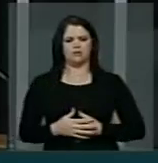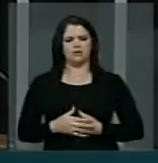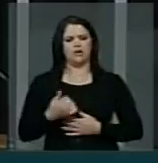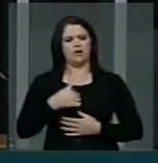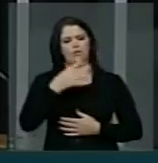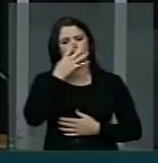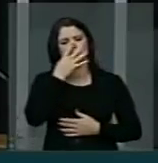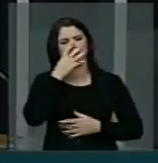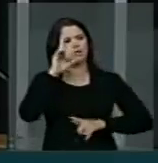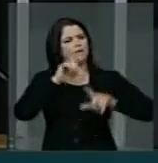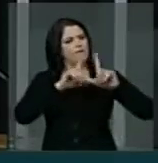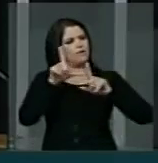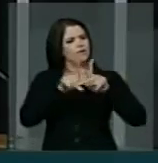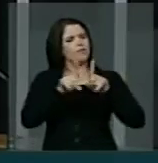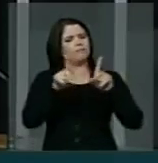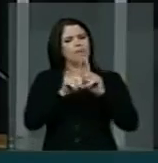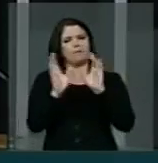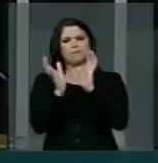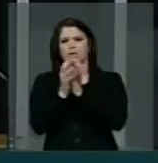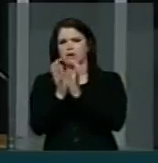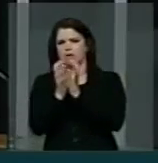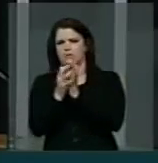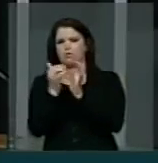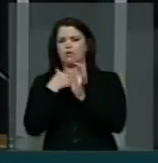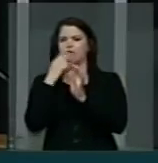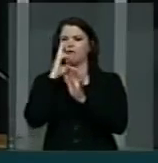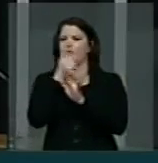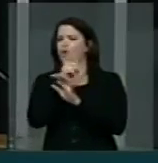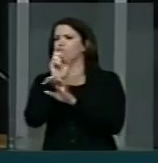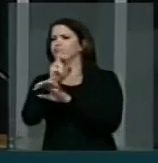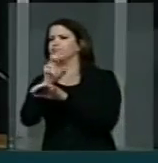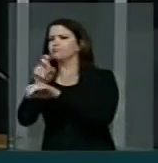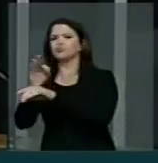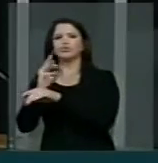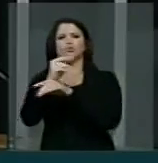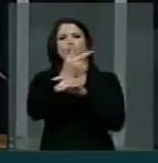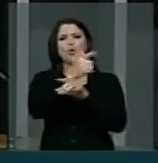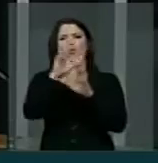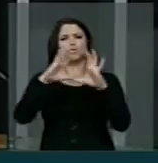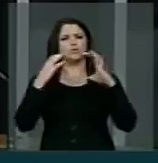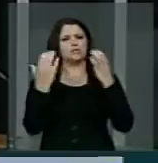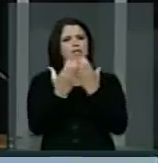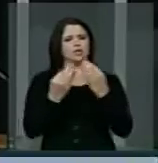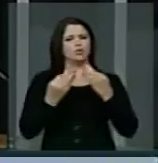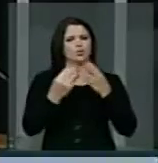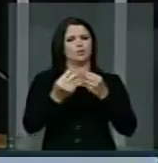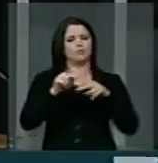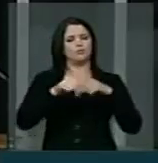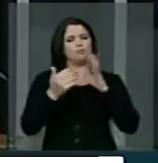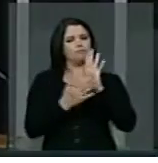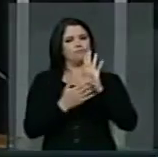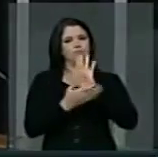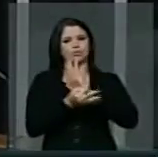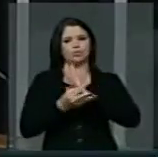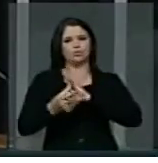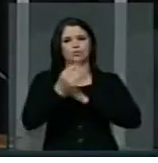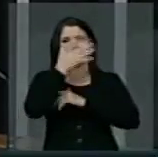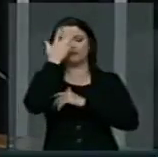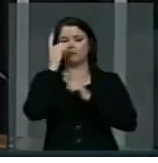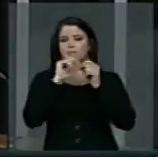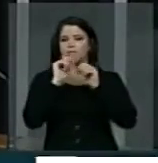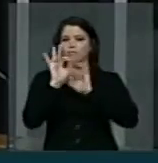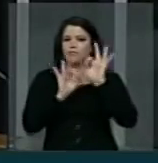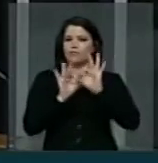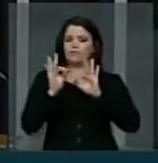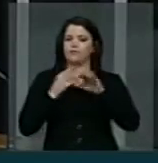pela televisão na Arena Pernambuco, nos demais estádios. Então eu quero parabenizar a todos que, direta ou indiretamente,